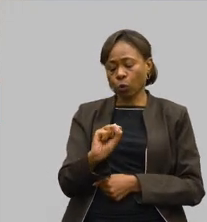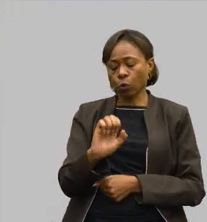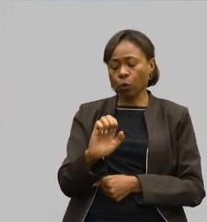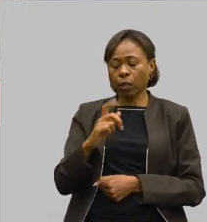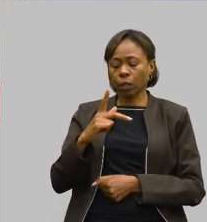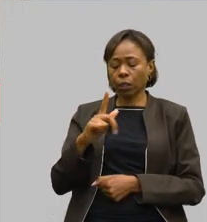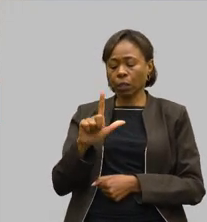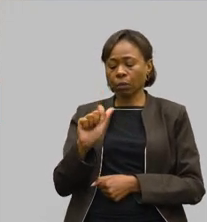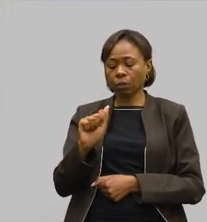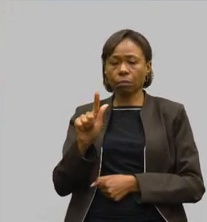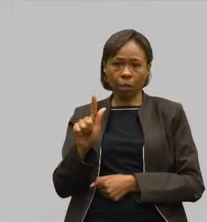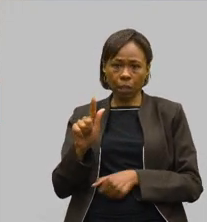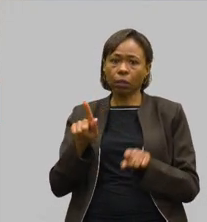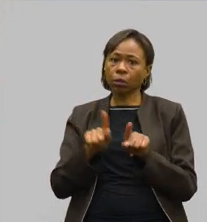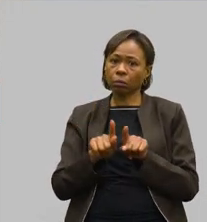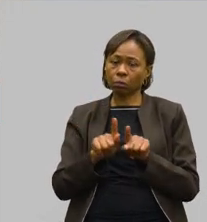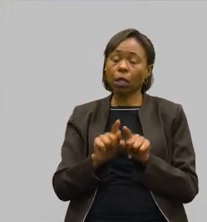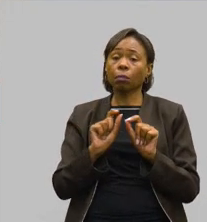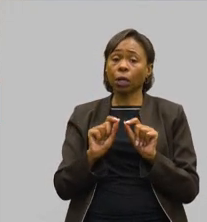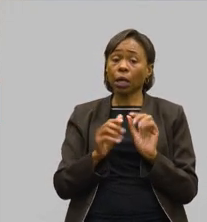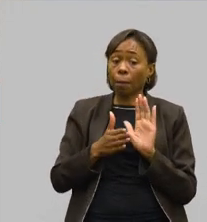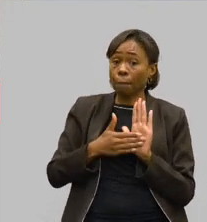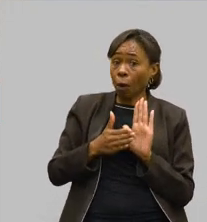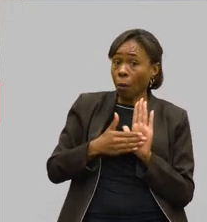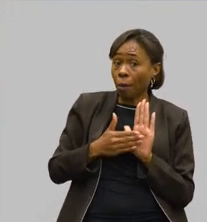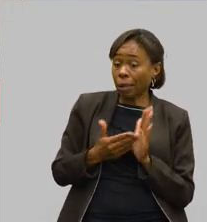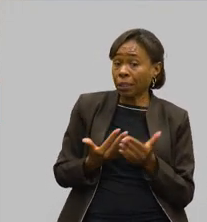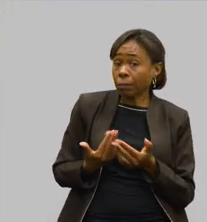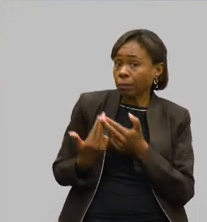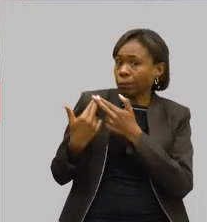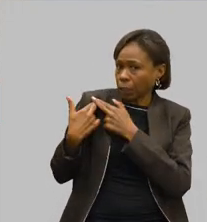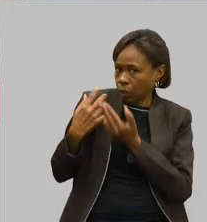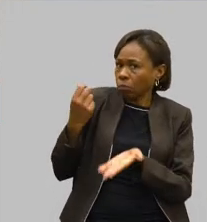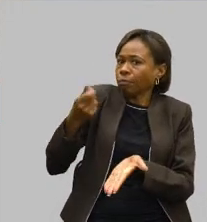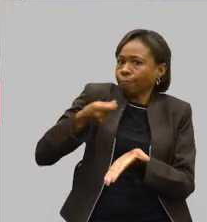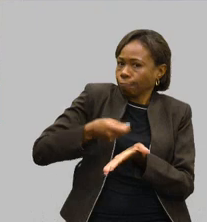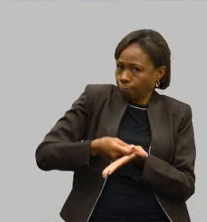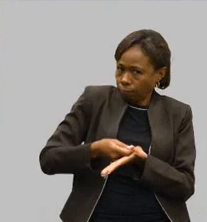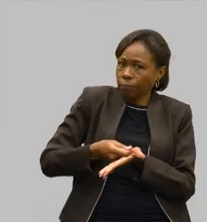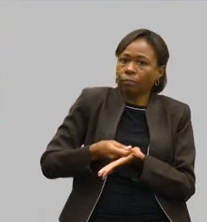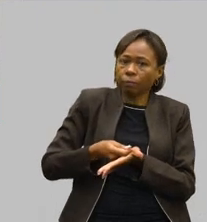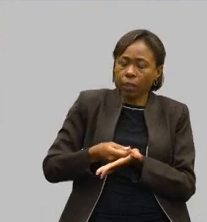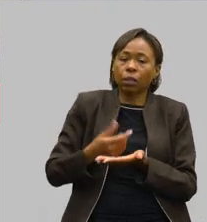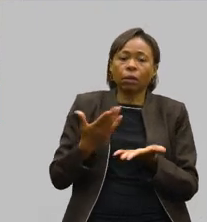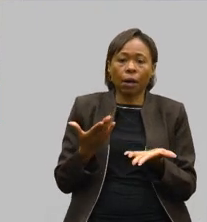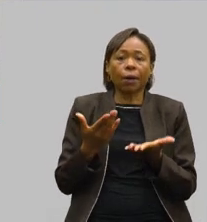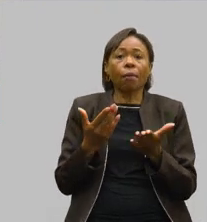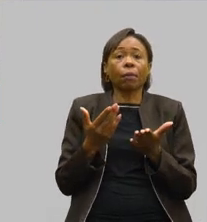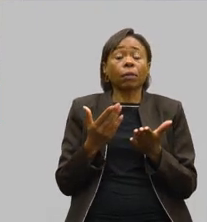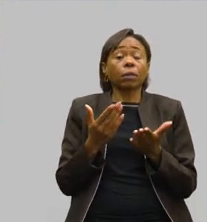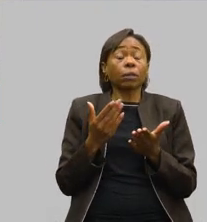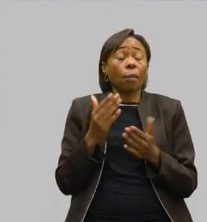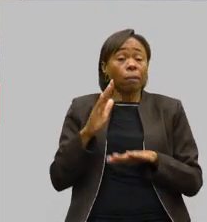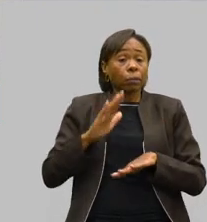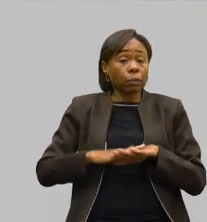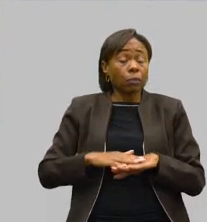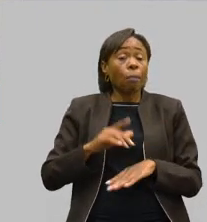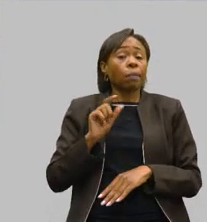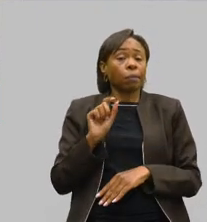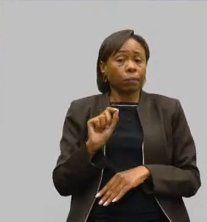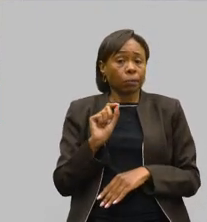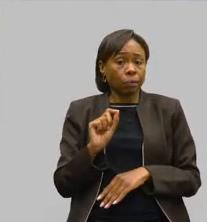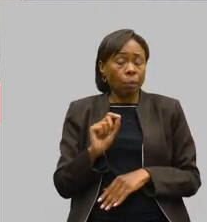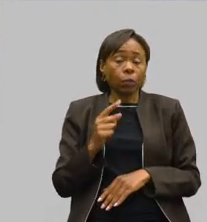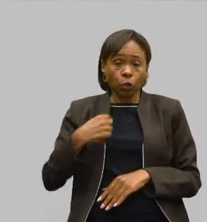ser atribuída e enviada a proposta responsável de execução, aumentando aqui, eu gostaria de enfatizar que estamos